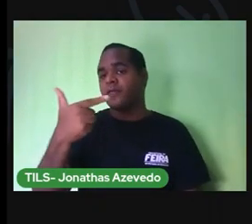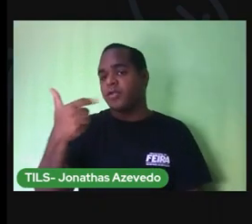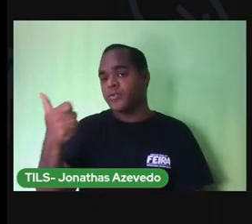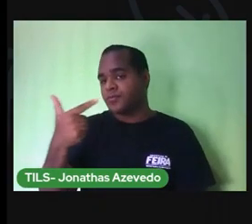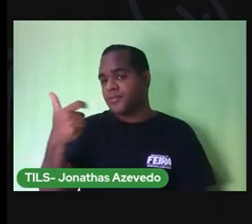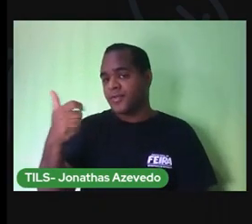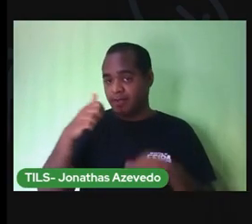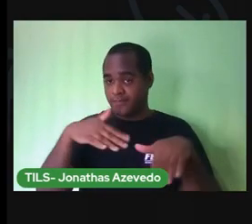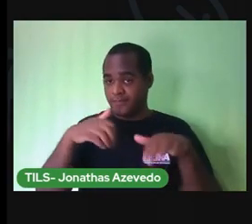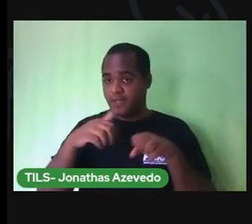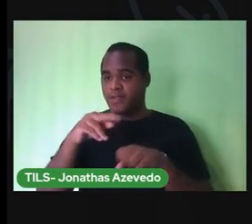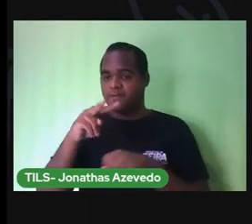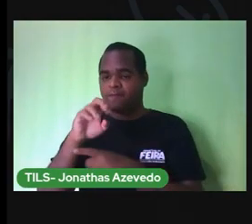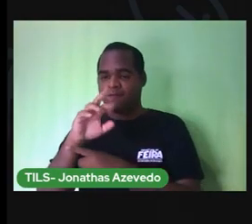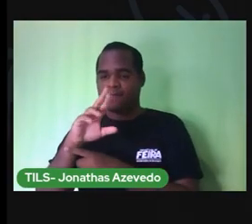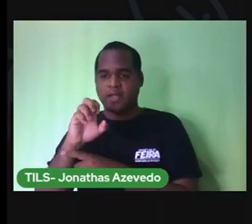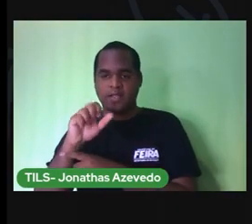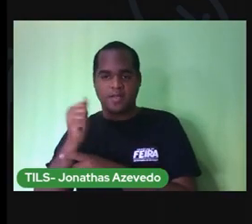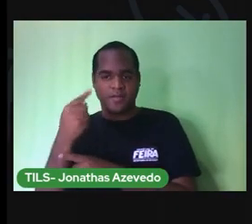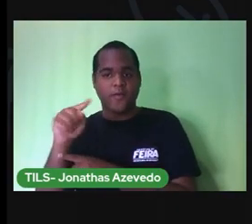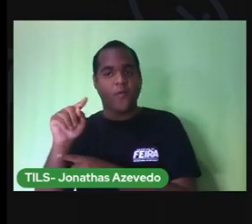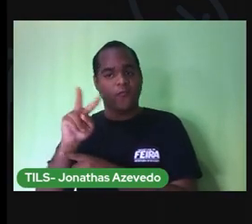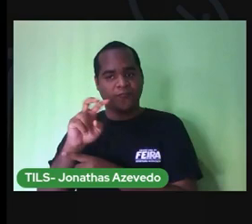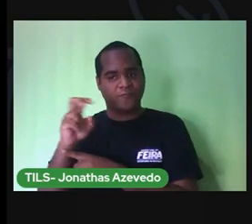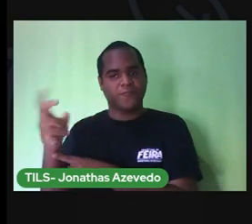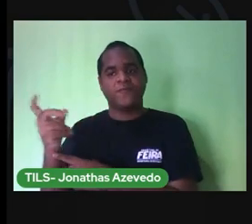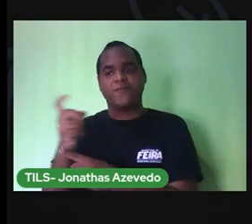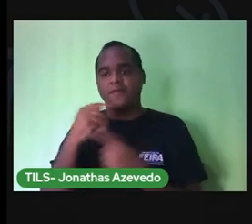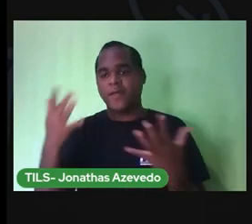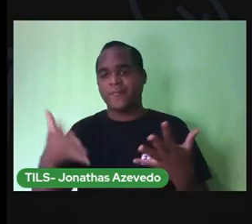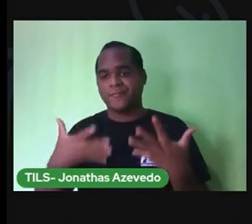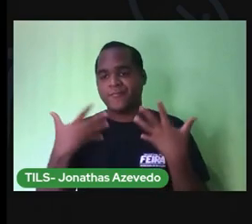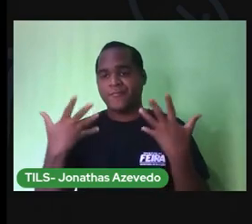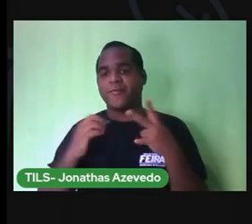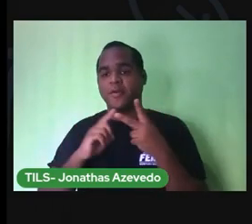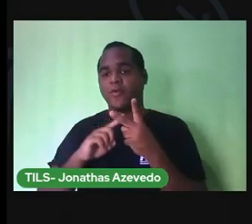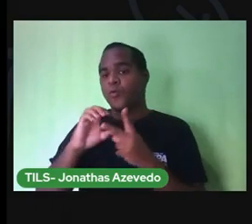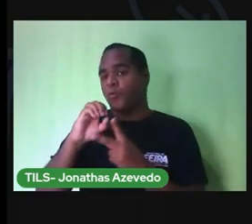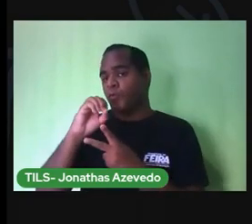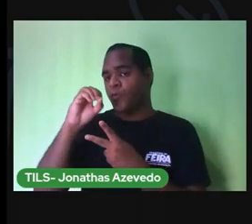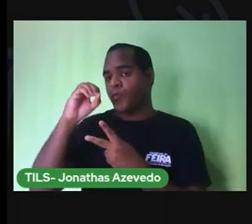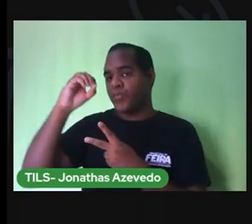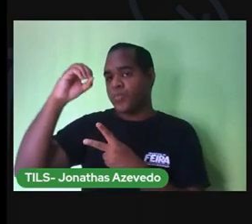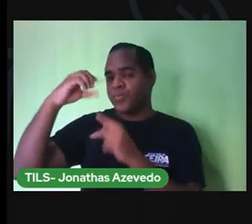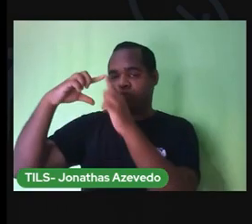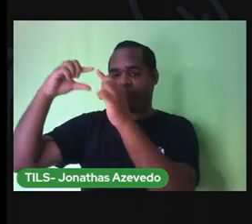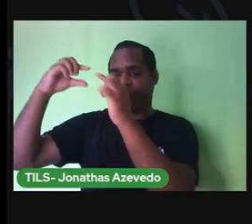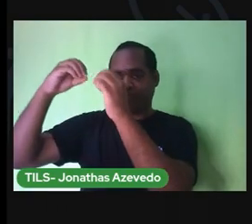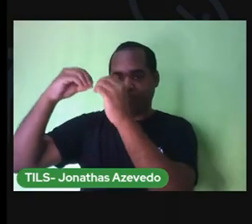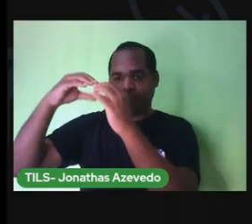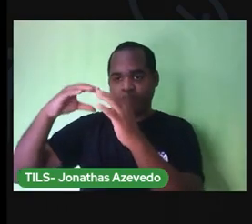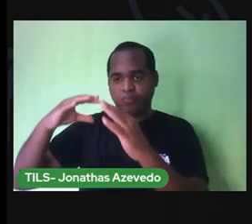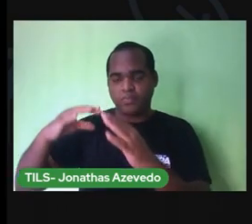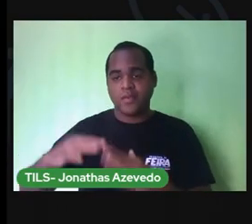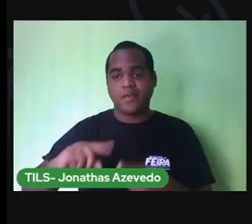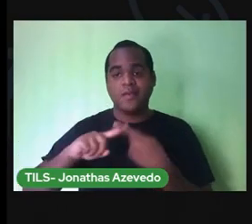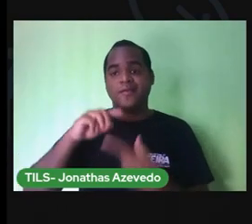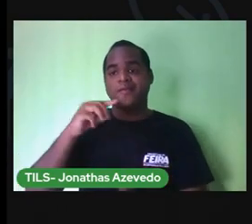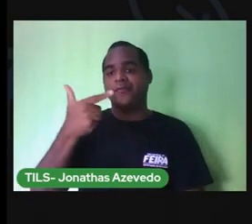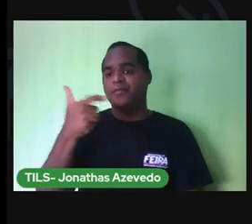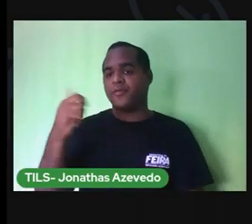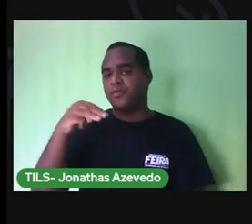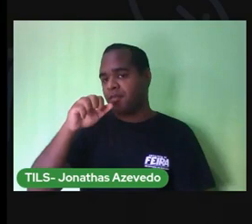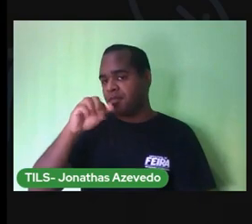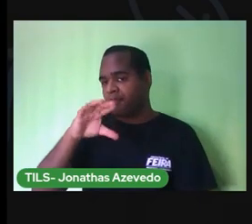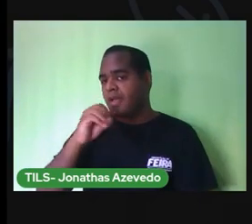O verão começa dia 21 de dezembro. O outono, 21 de março. E